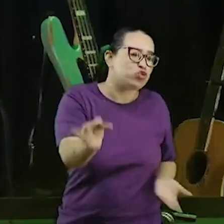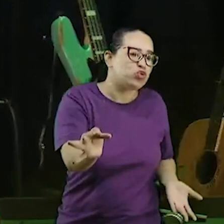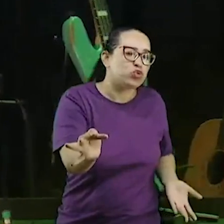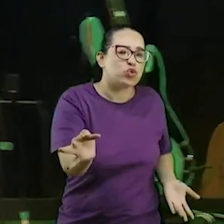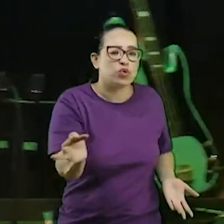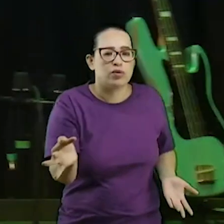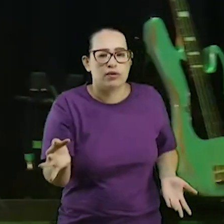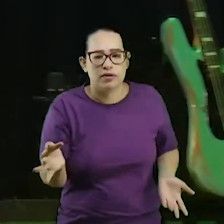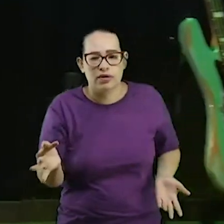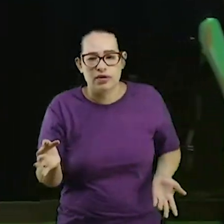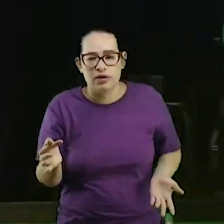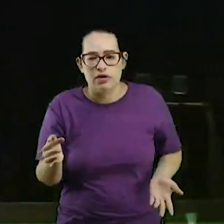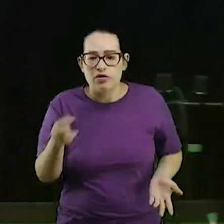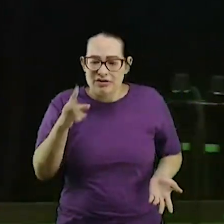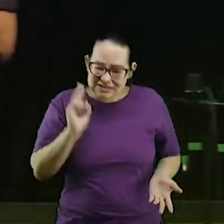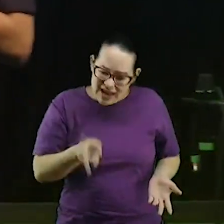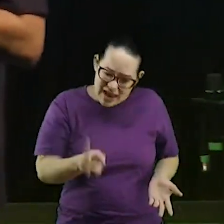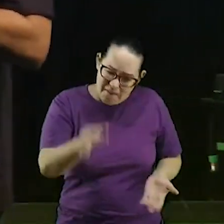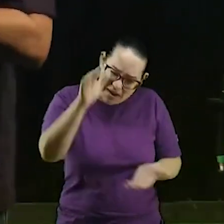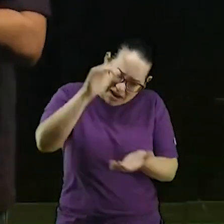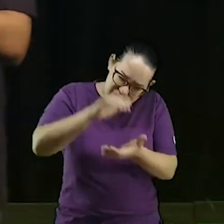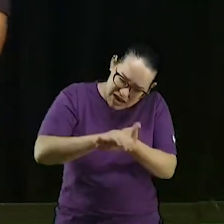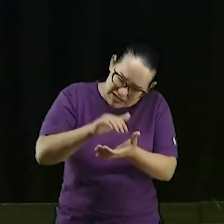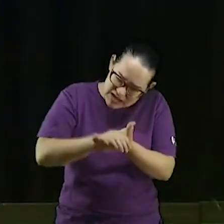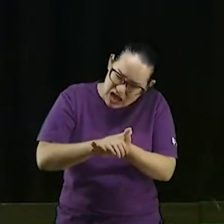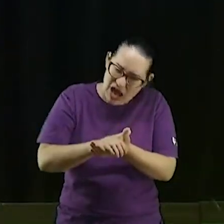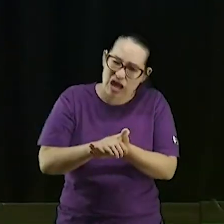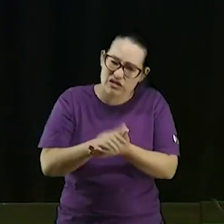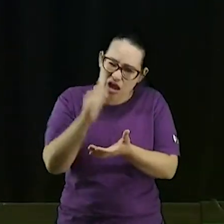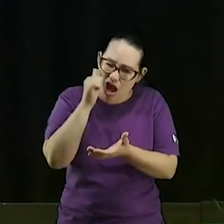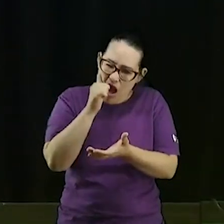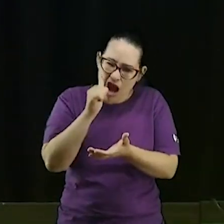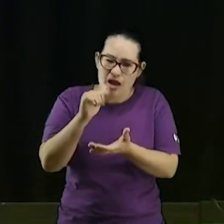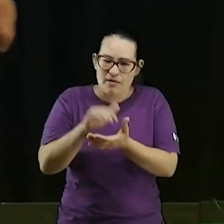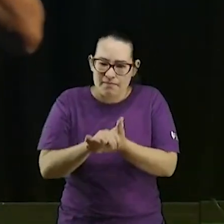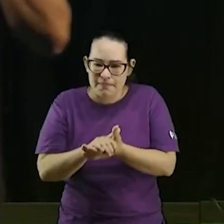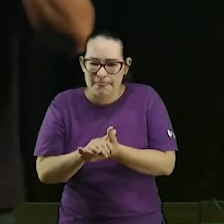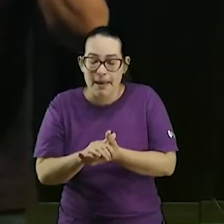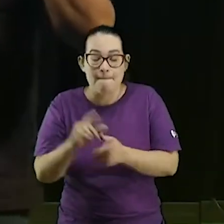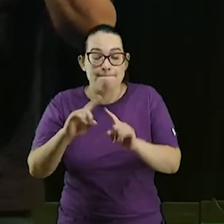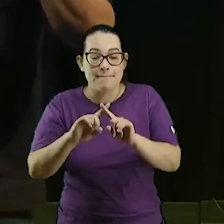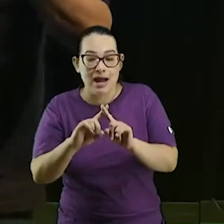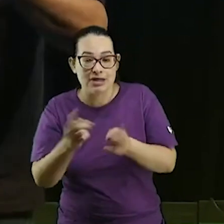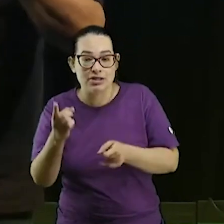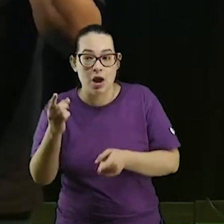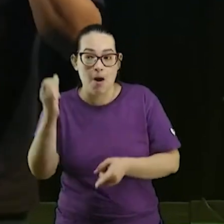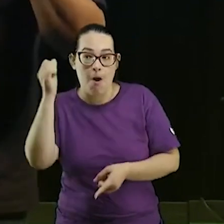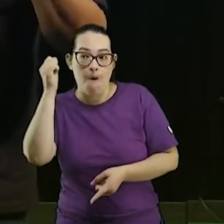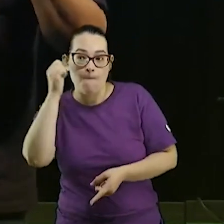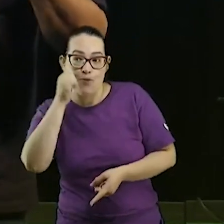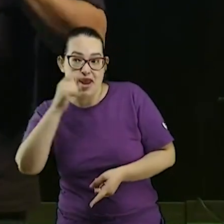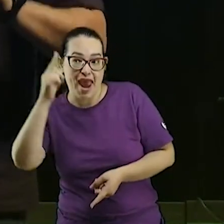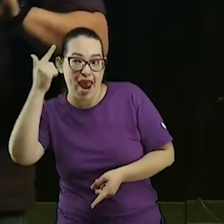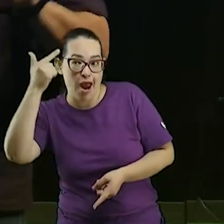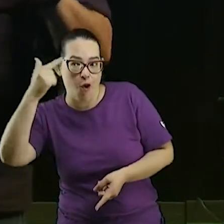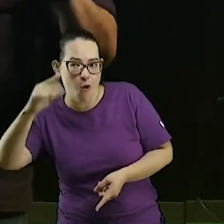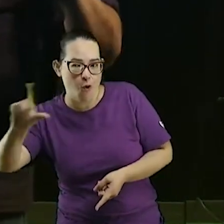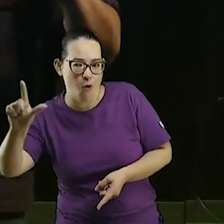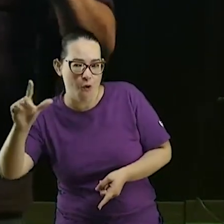continue casado com a tua esposa mas sabe aquela moça que fica te cantando lá no teu trabalho